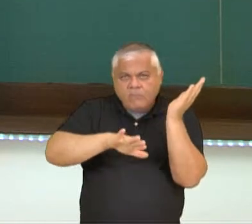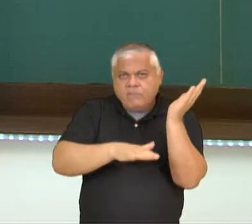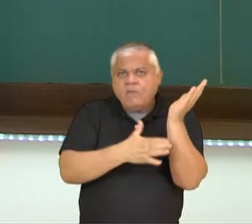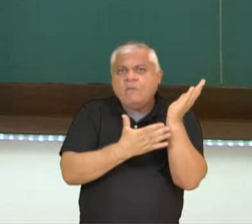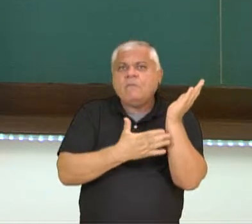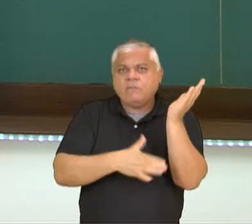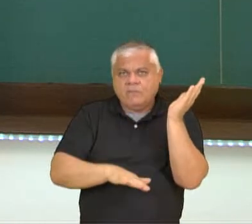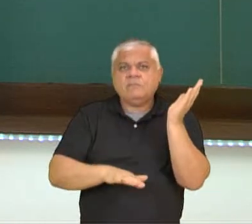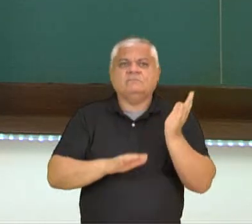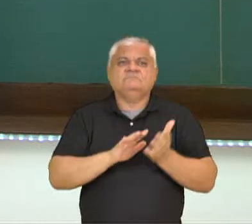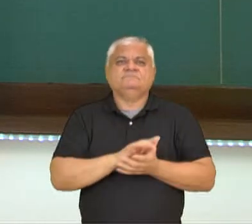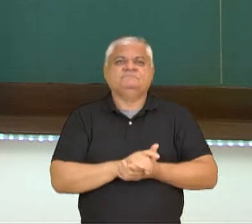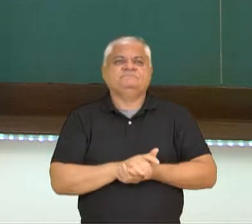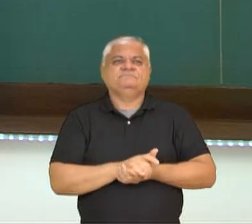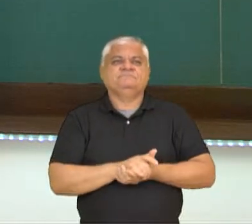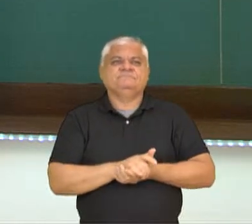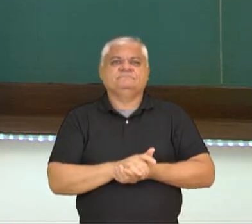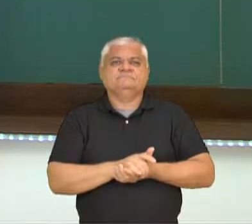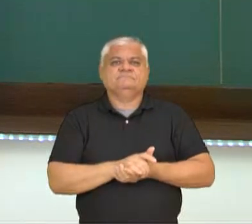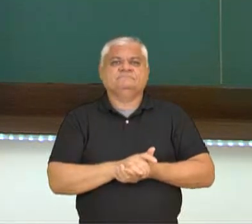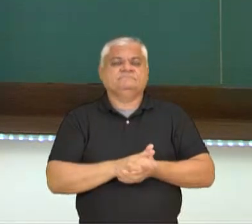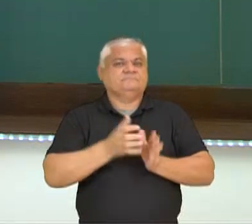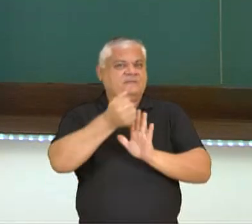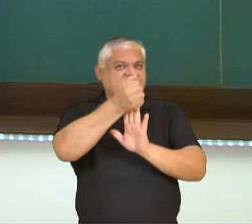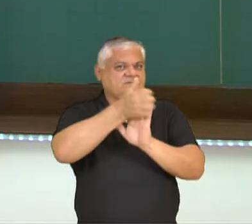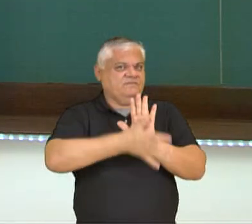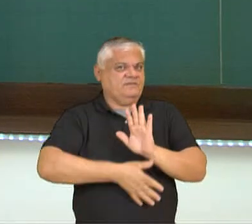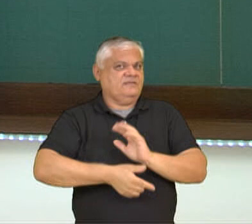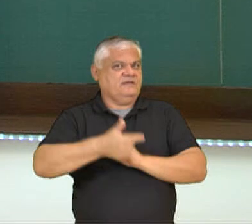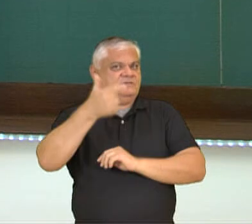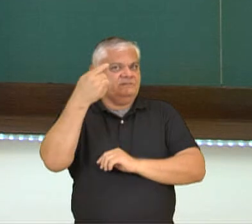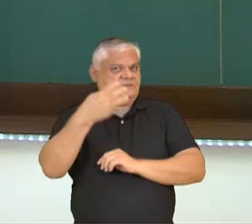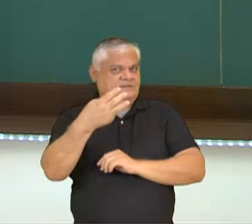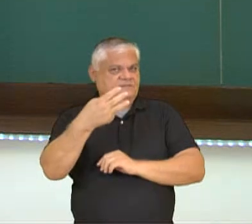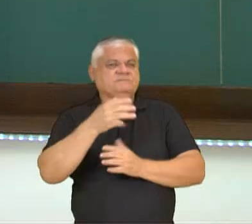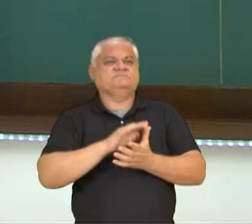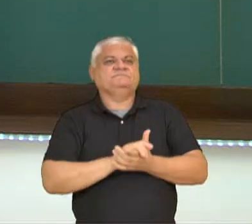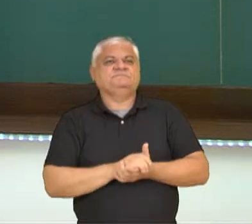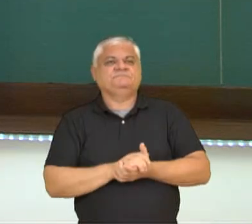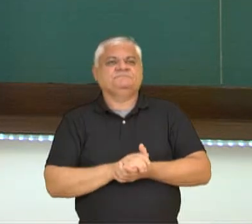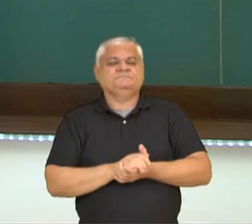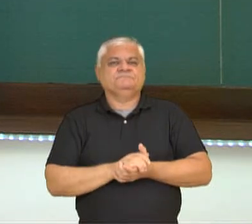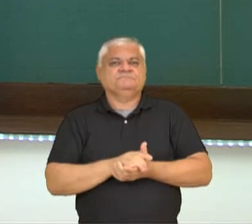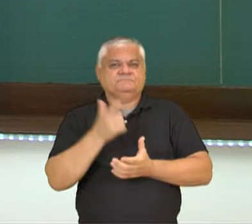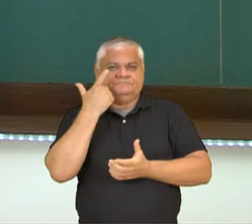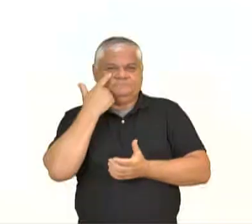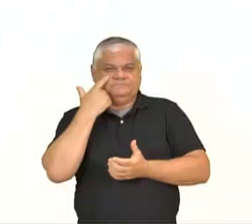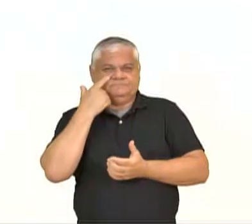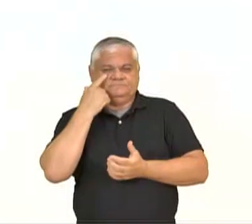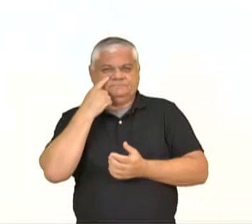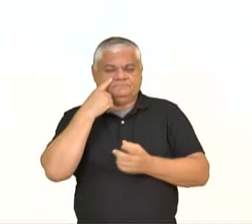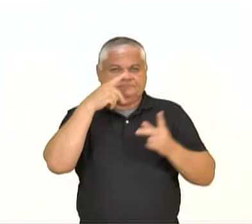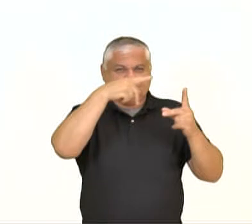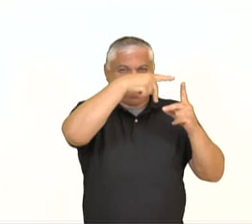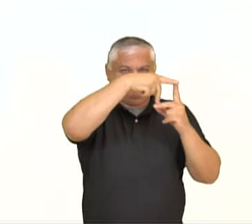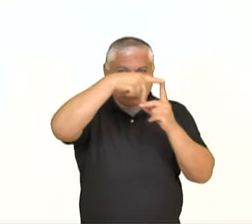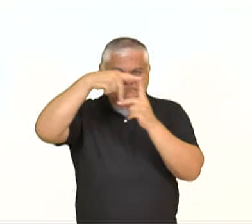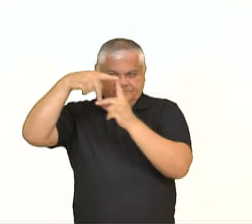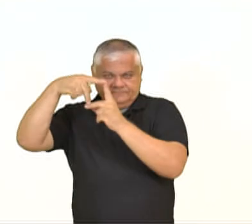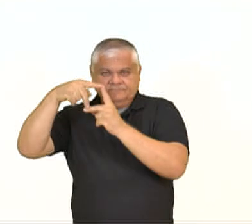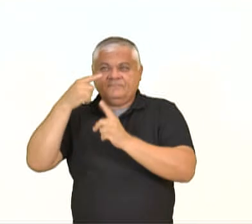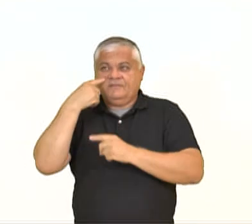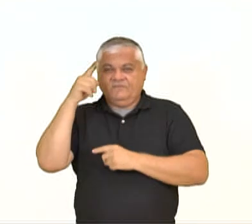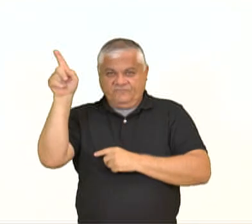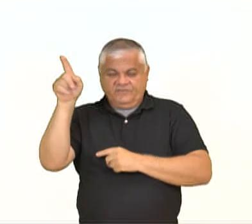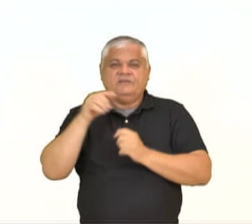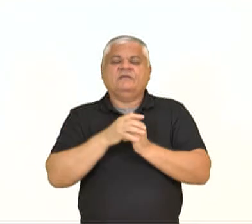dessas folhas, tá? Vamos de atividade número 3, então. Analise atentamente a tira Armandinho, do